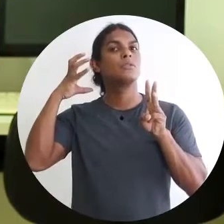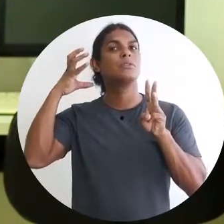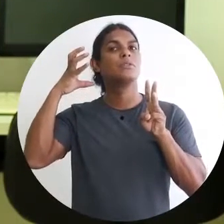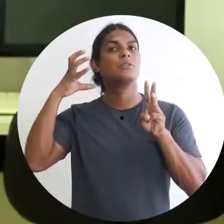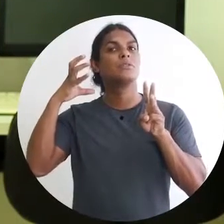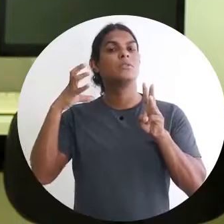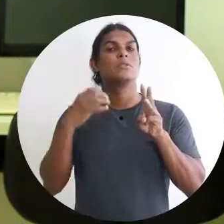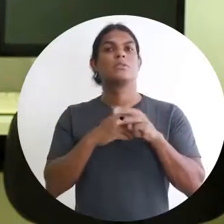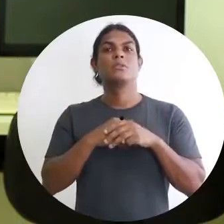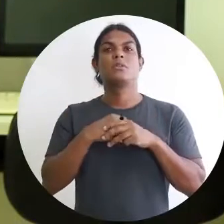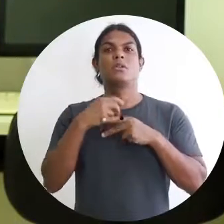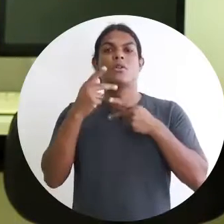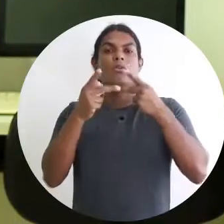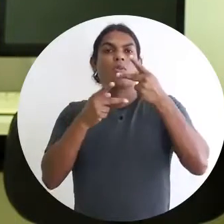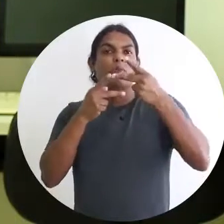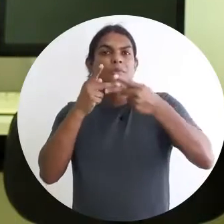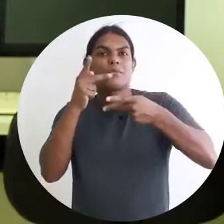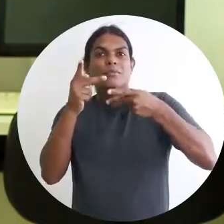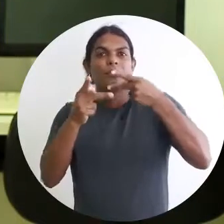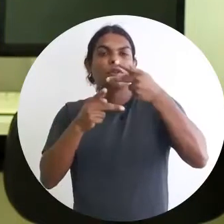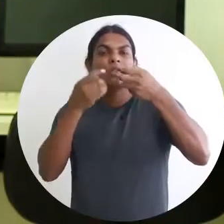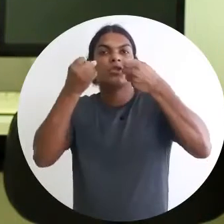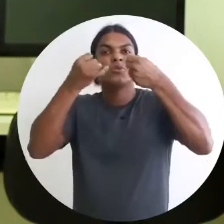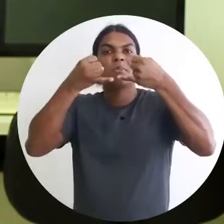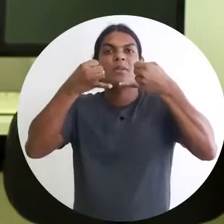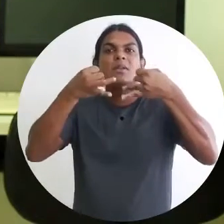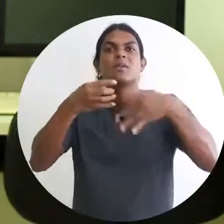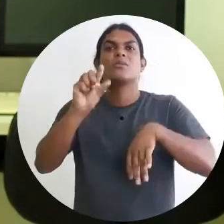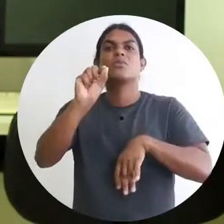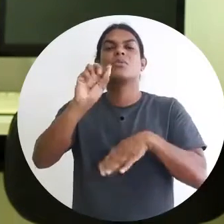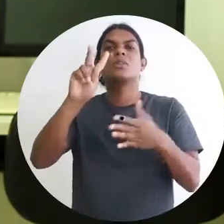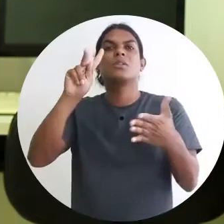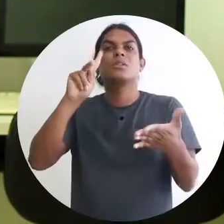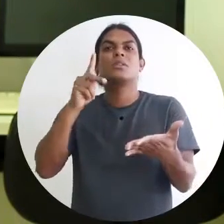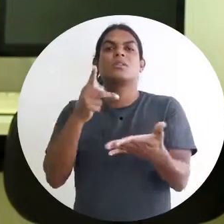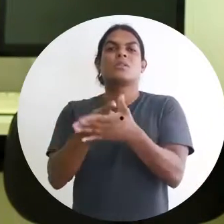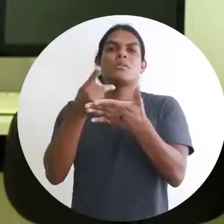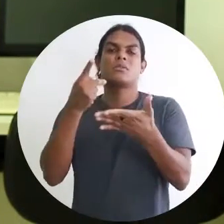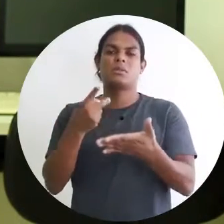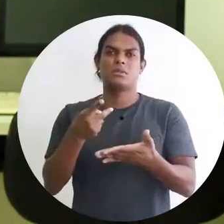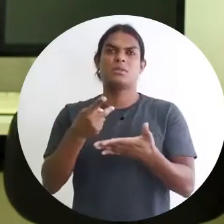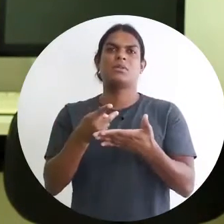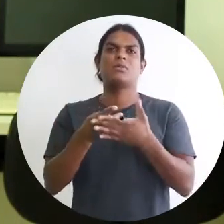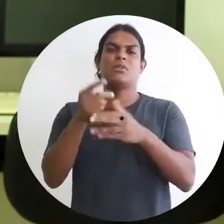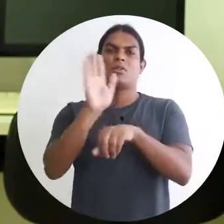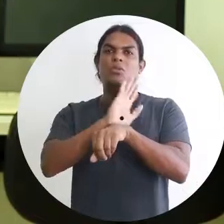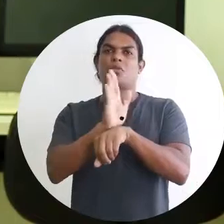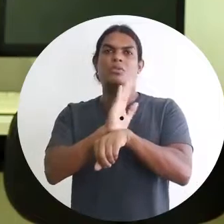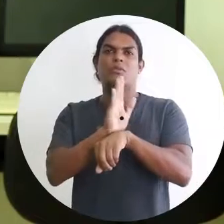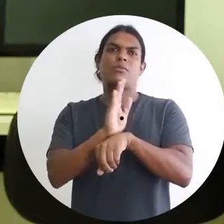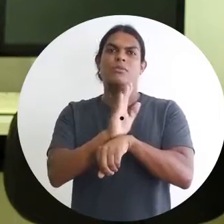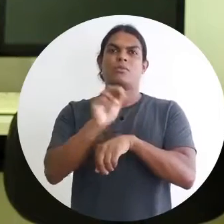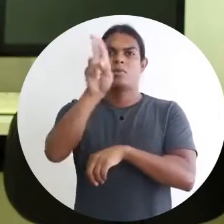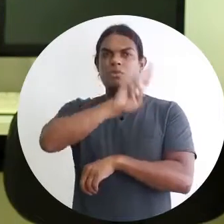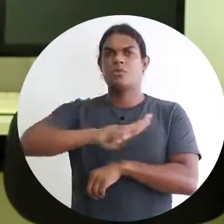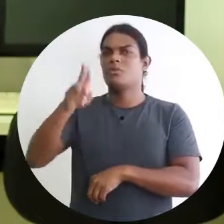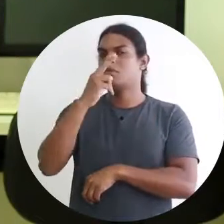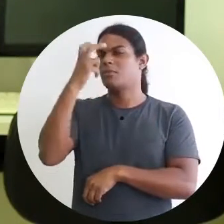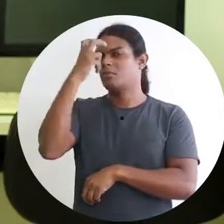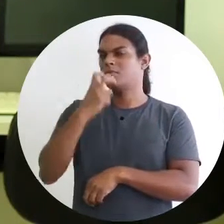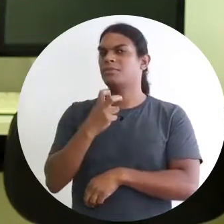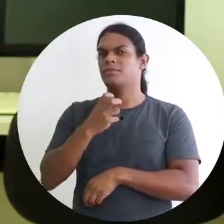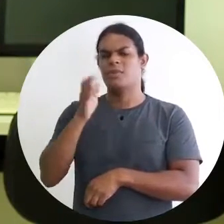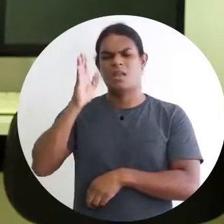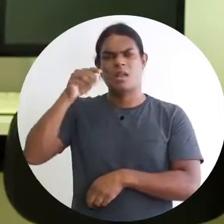uma diferenciada, descrevendo as imagens que passam no filme. Em alguns locais aqui do Recife, a gente já tem essas